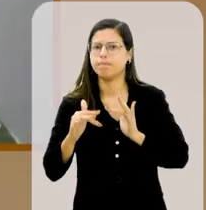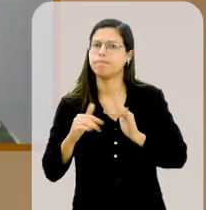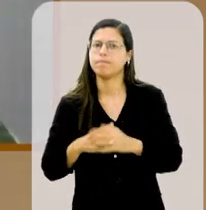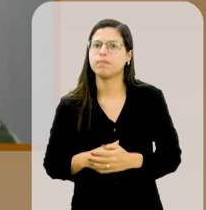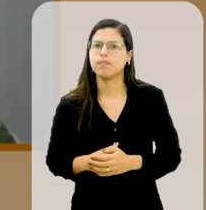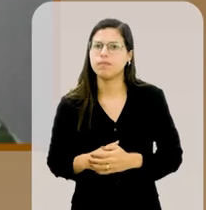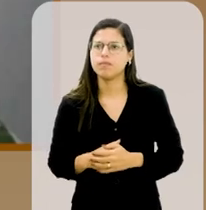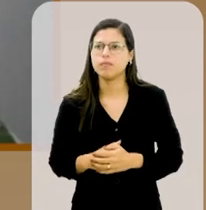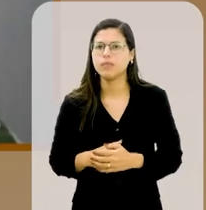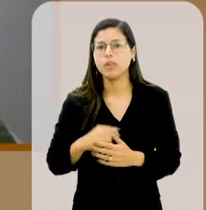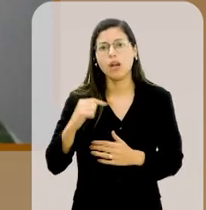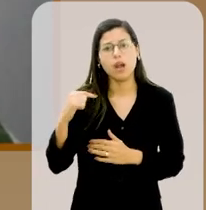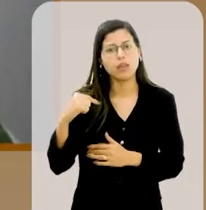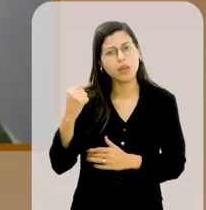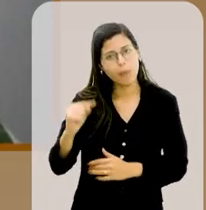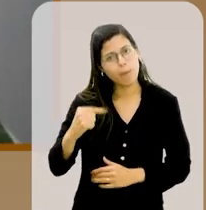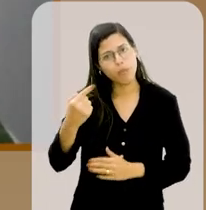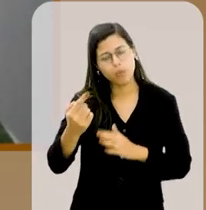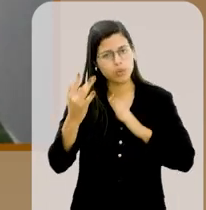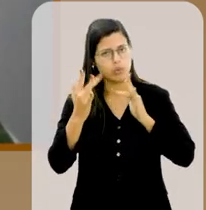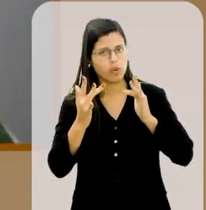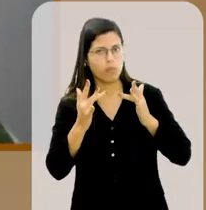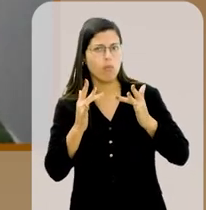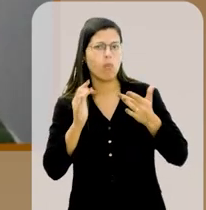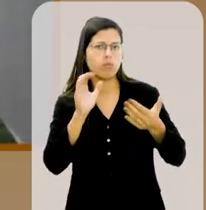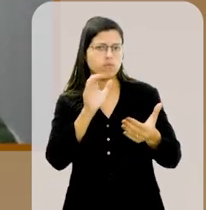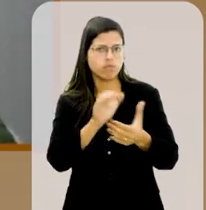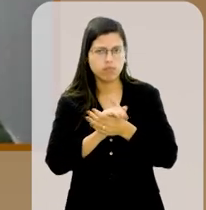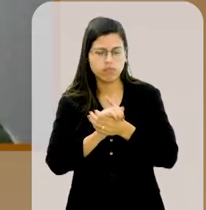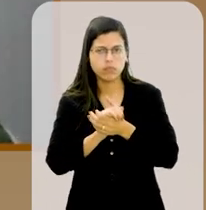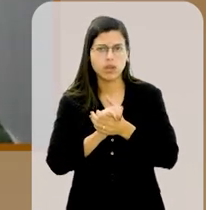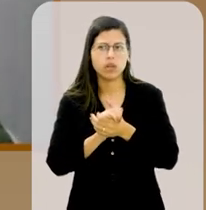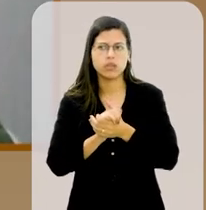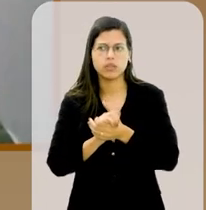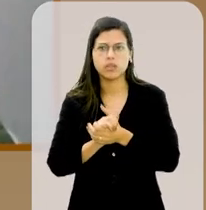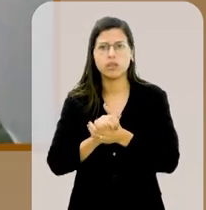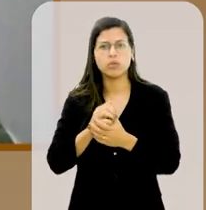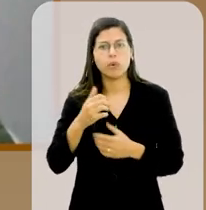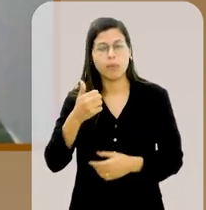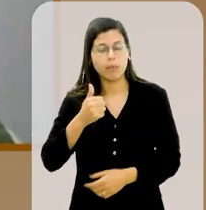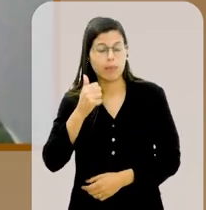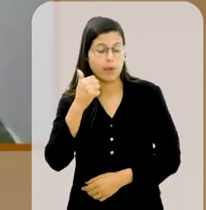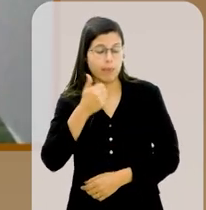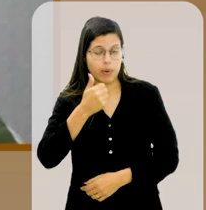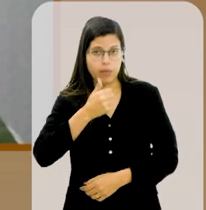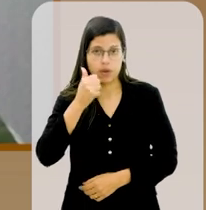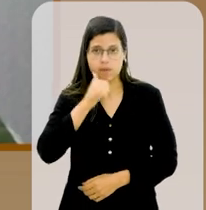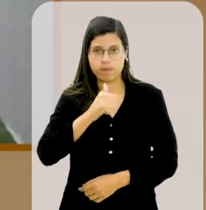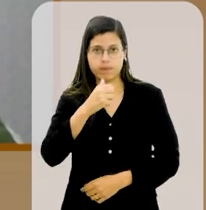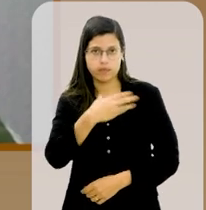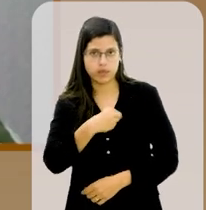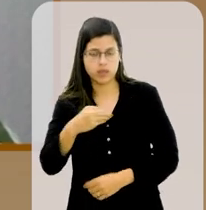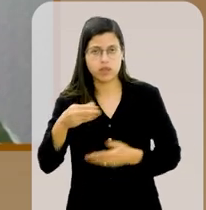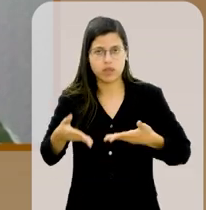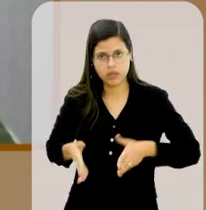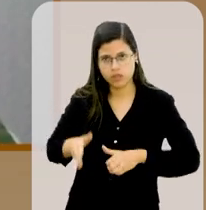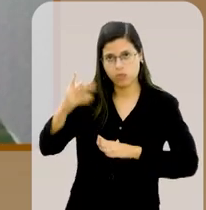não é? E desse namoro nós nos casamos, minha primeira filha nasceu em São Paulo.